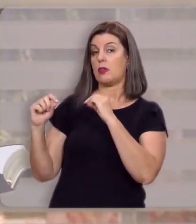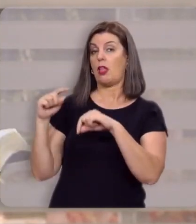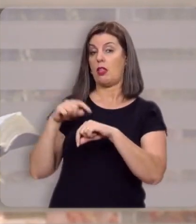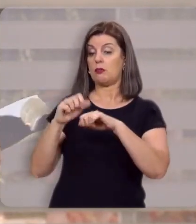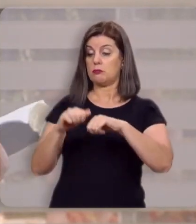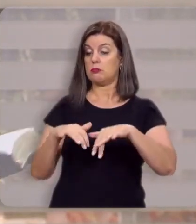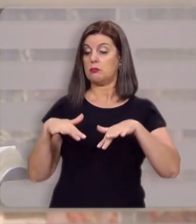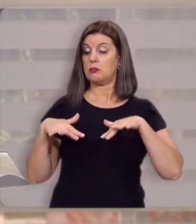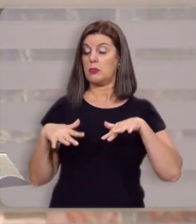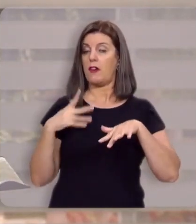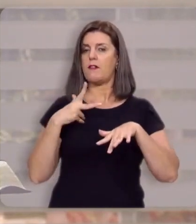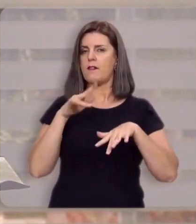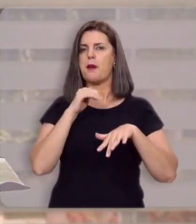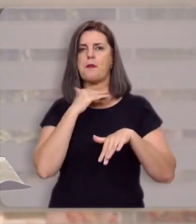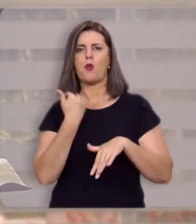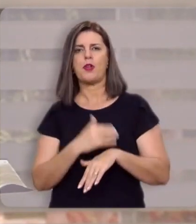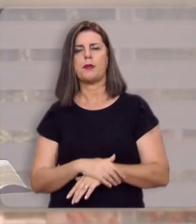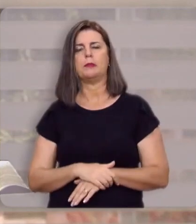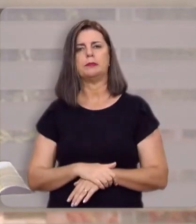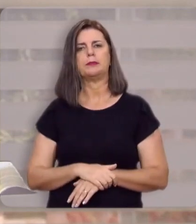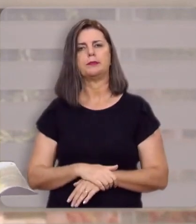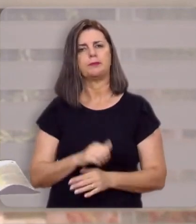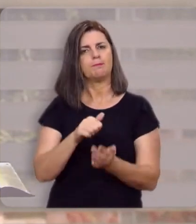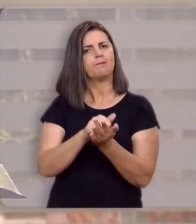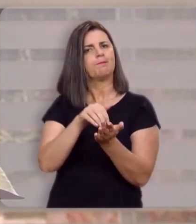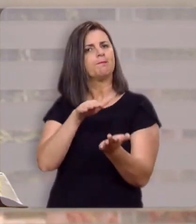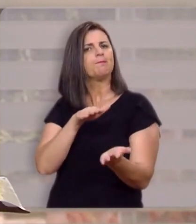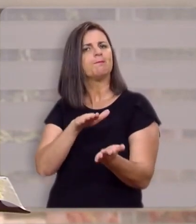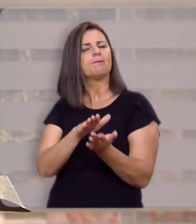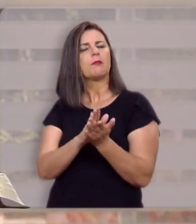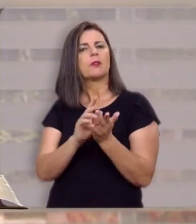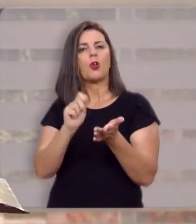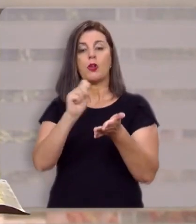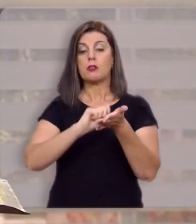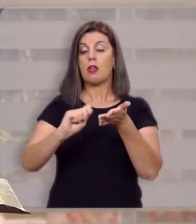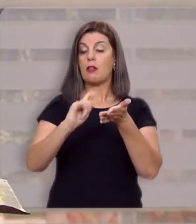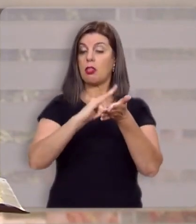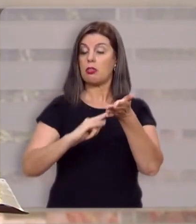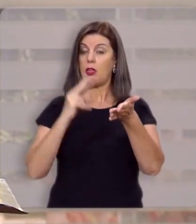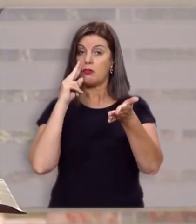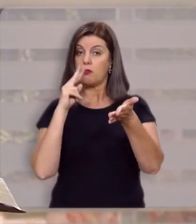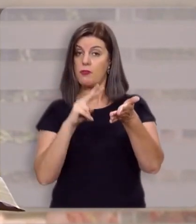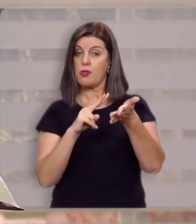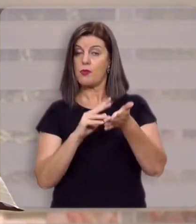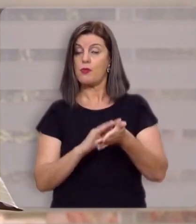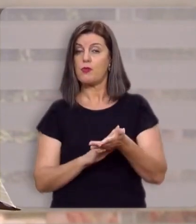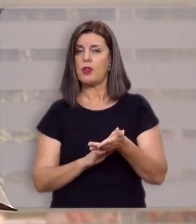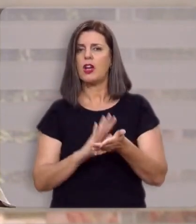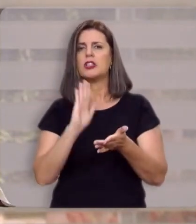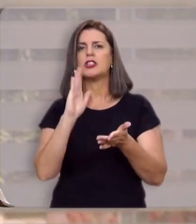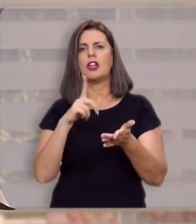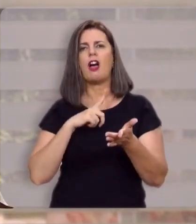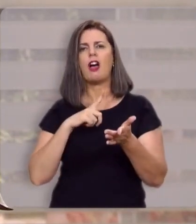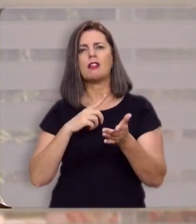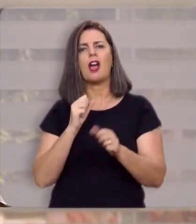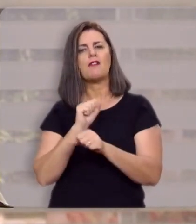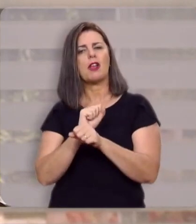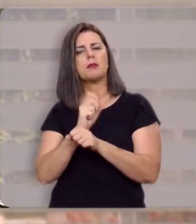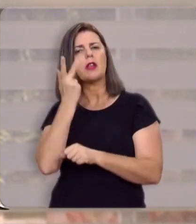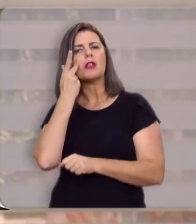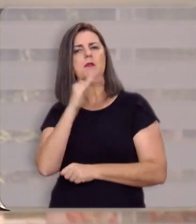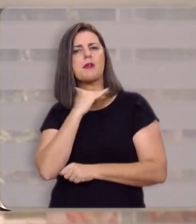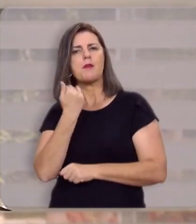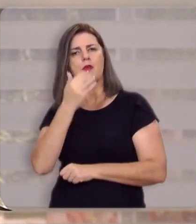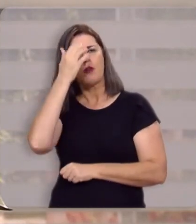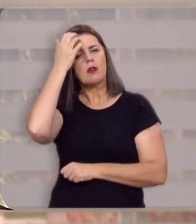sentenciado à pena de morte. Ao escrever o texto que você ouviu, ele já estava no corredor da